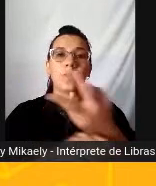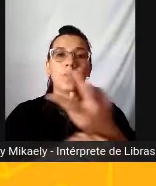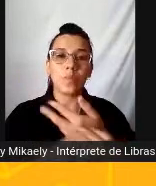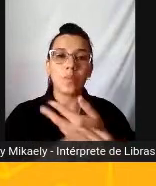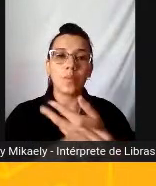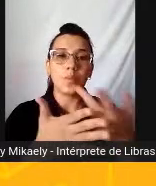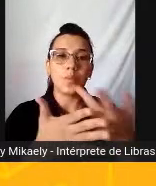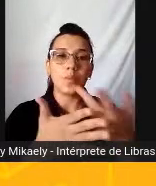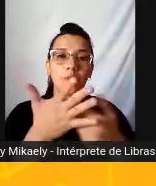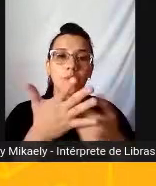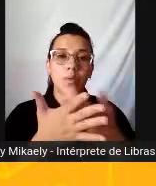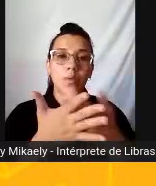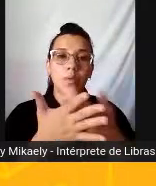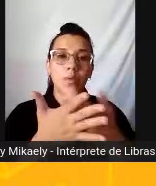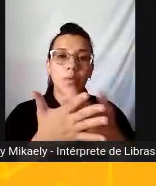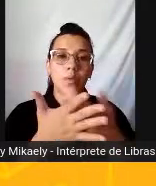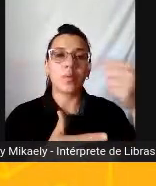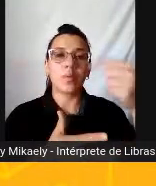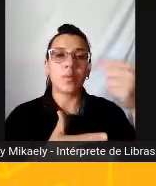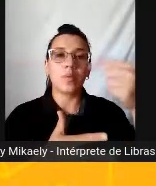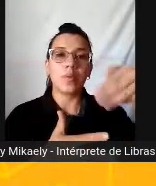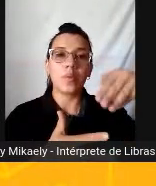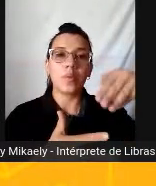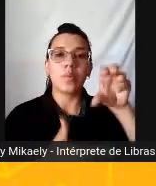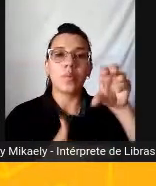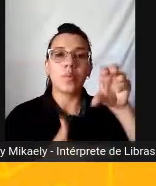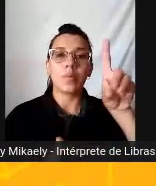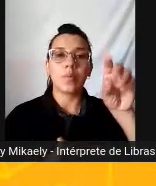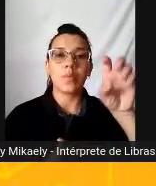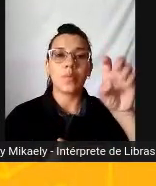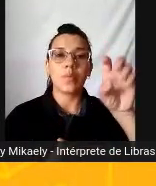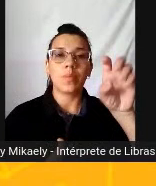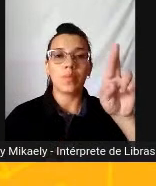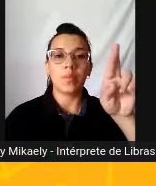Será que é isso? Ficou bem parecido Não ficou?